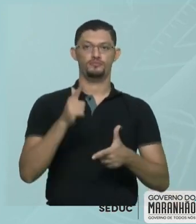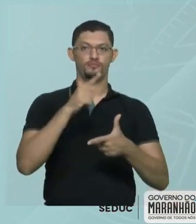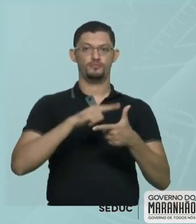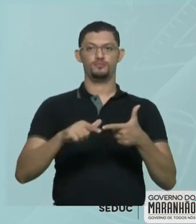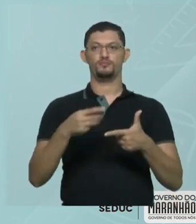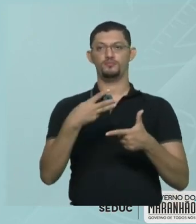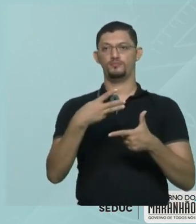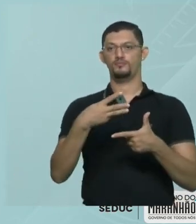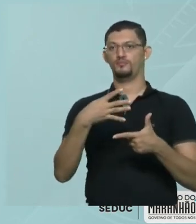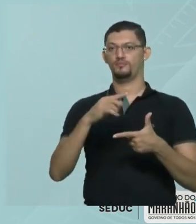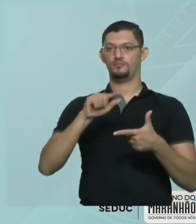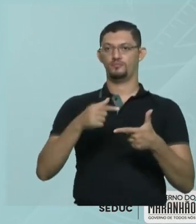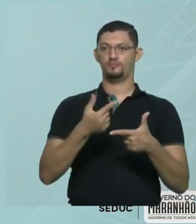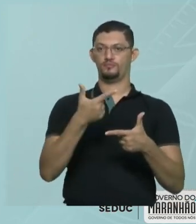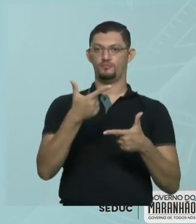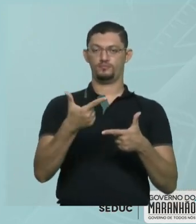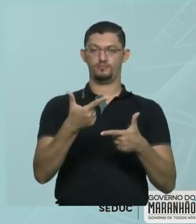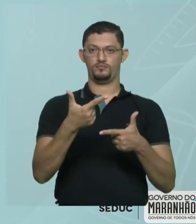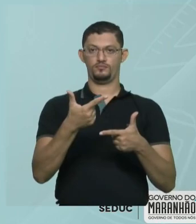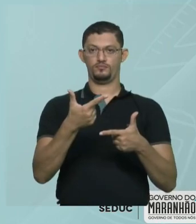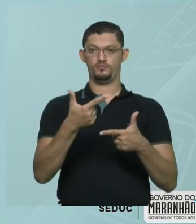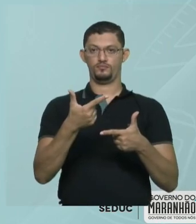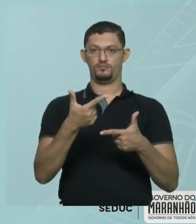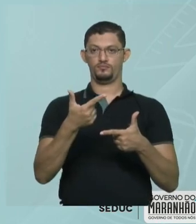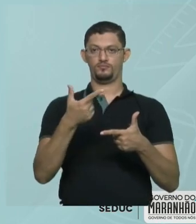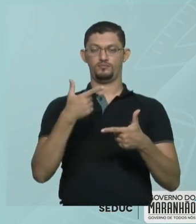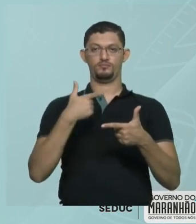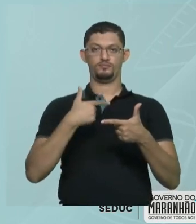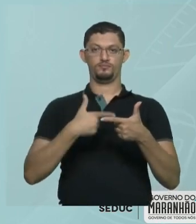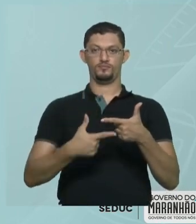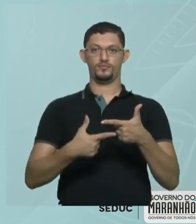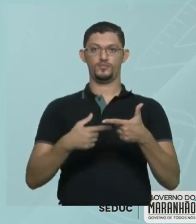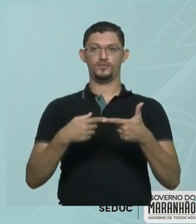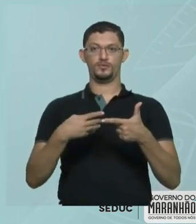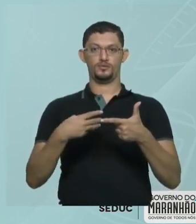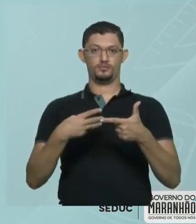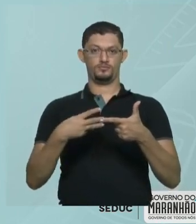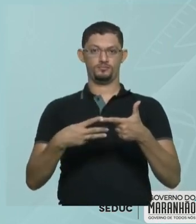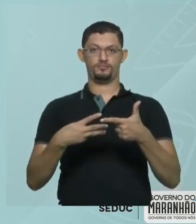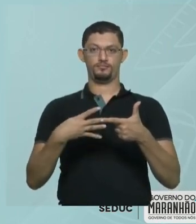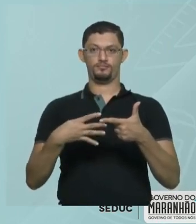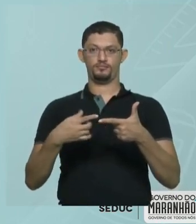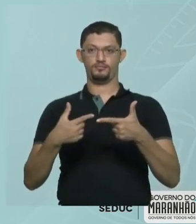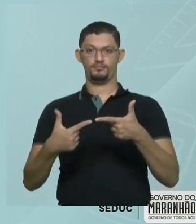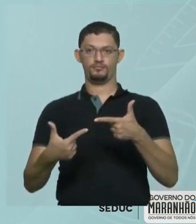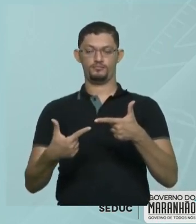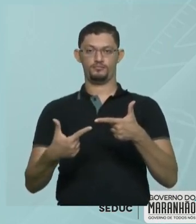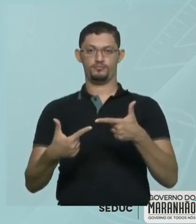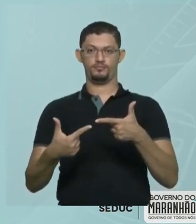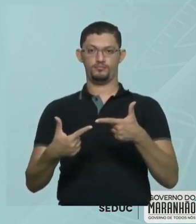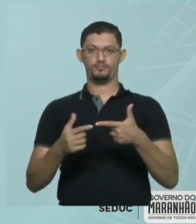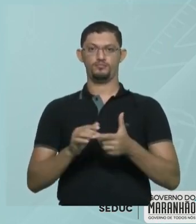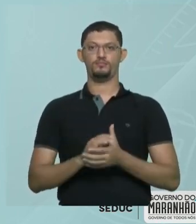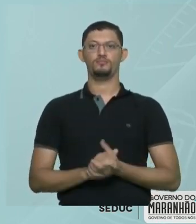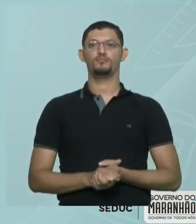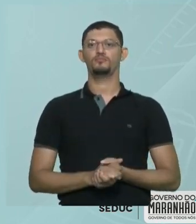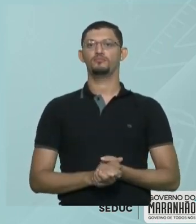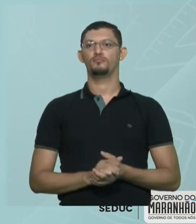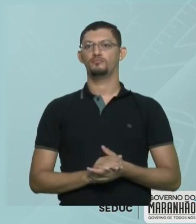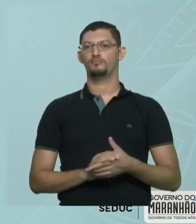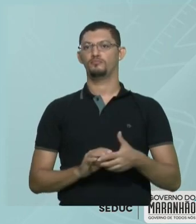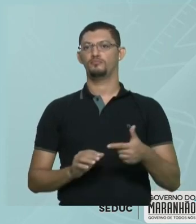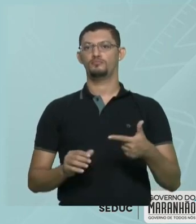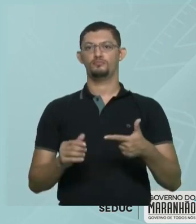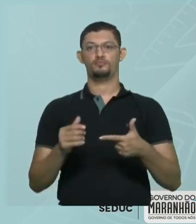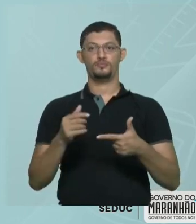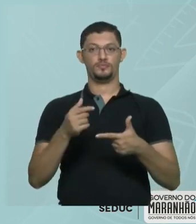massa que ele me deu, de 34,2 gramas, pela massa molar, que é de quanto? 342 gramas. Então, dividindo